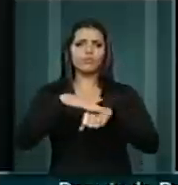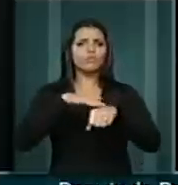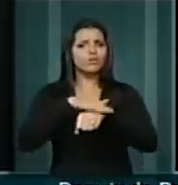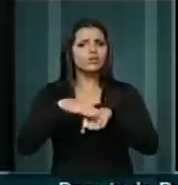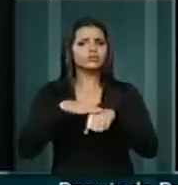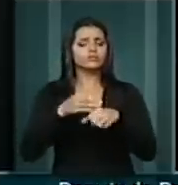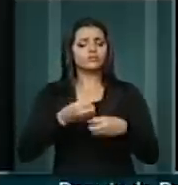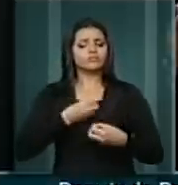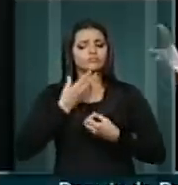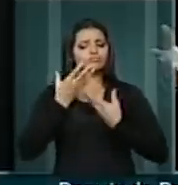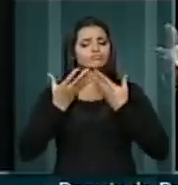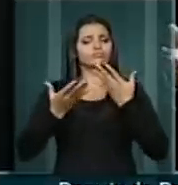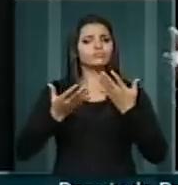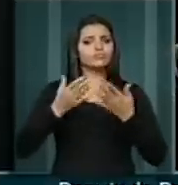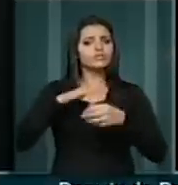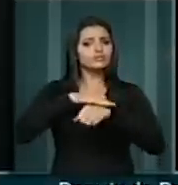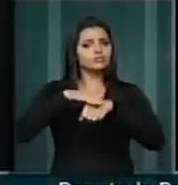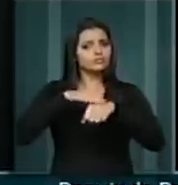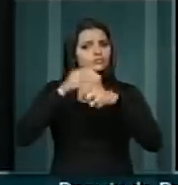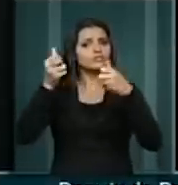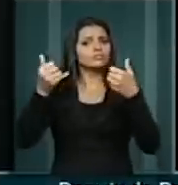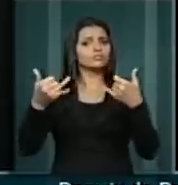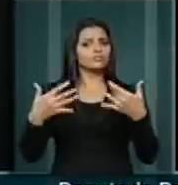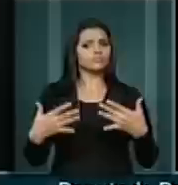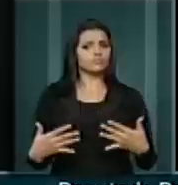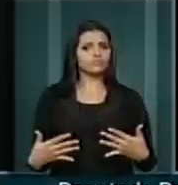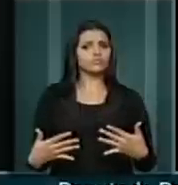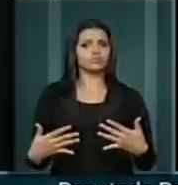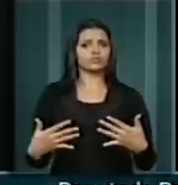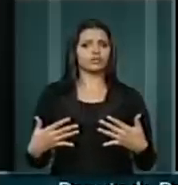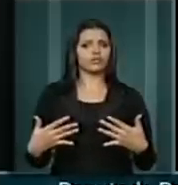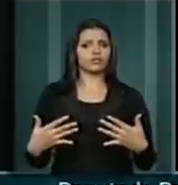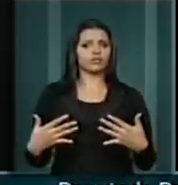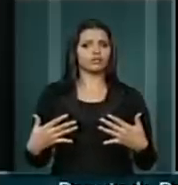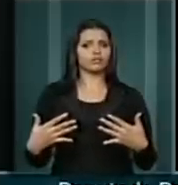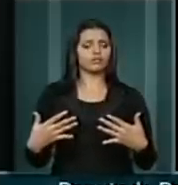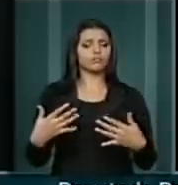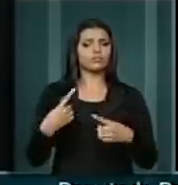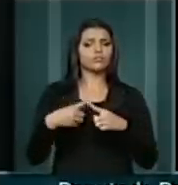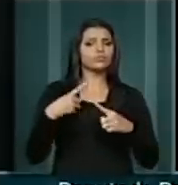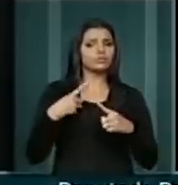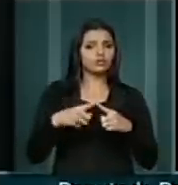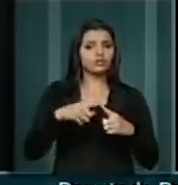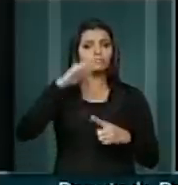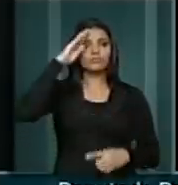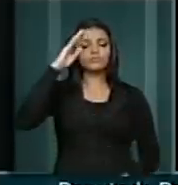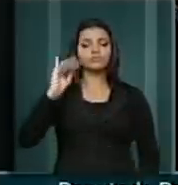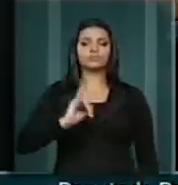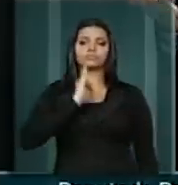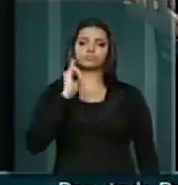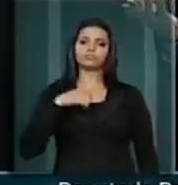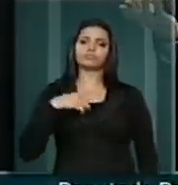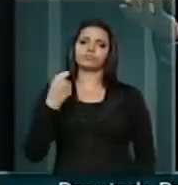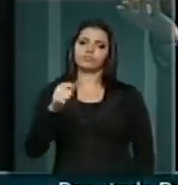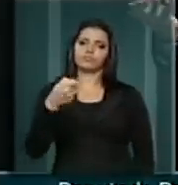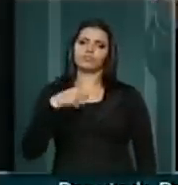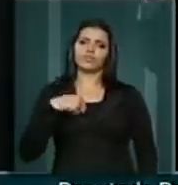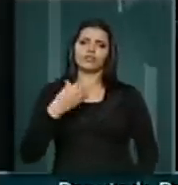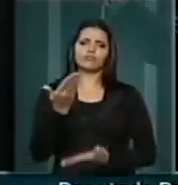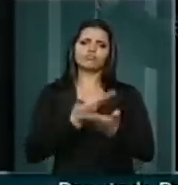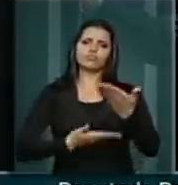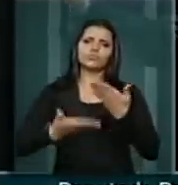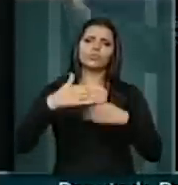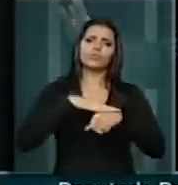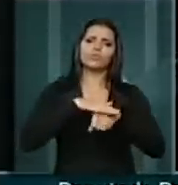o ministro Gilberto Carvalho, para que essas questões sejam esclarecidas, mas, principalmente, que se estabeleça um novo